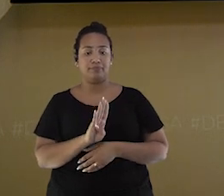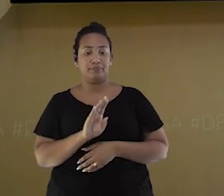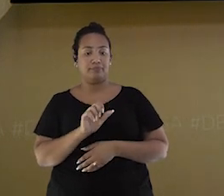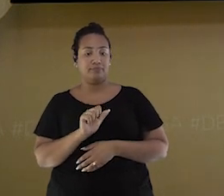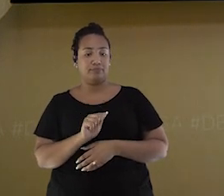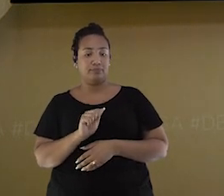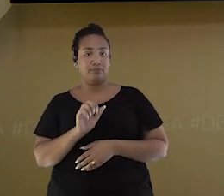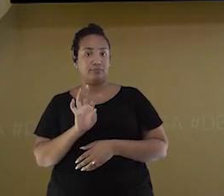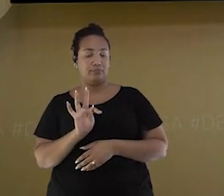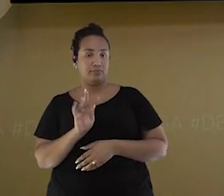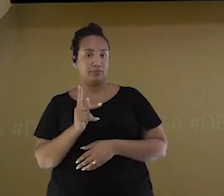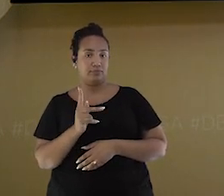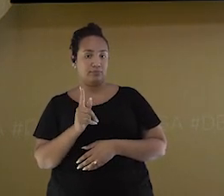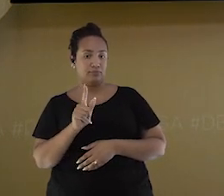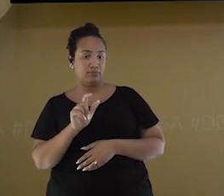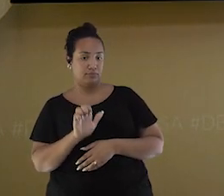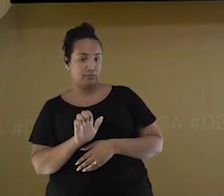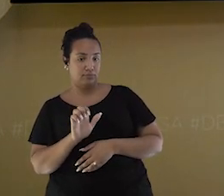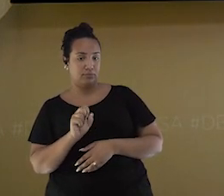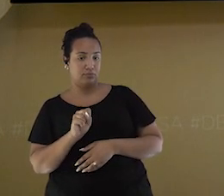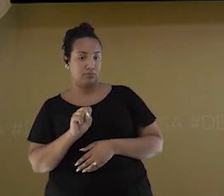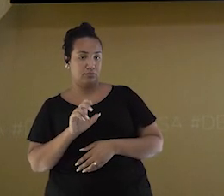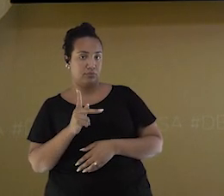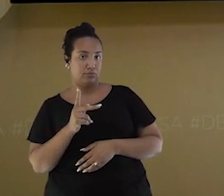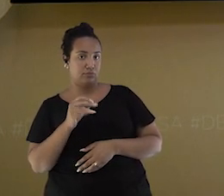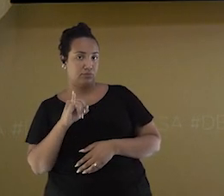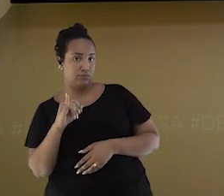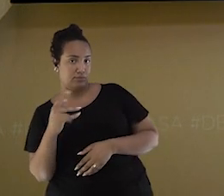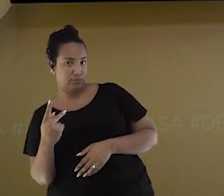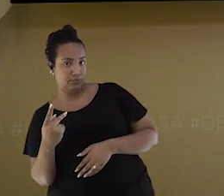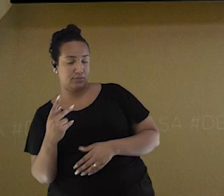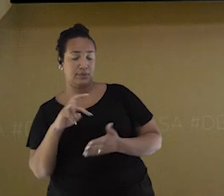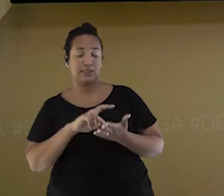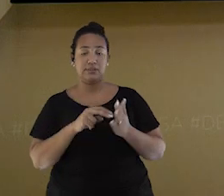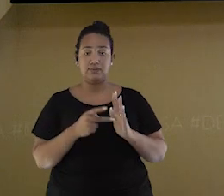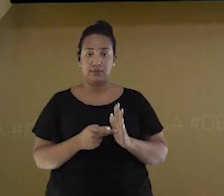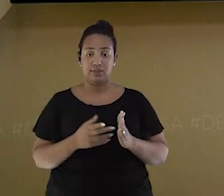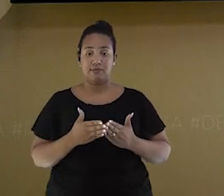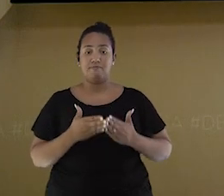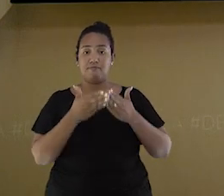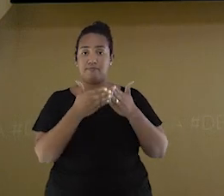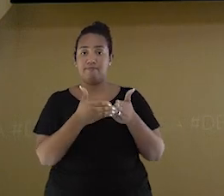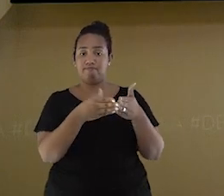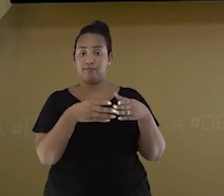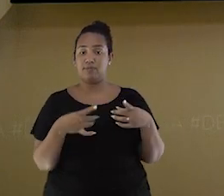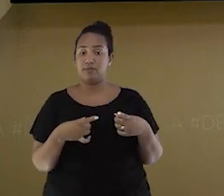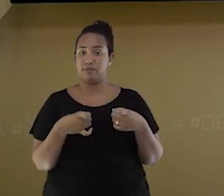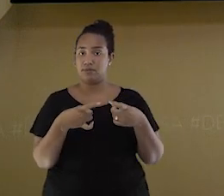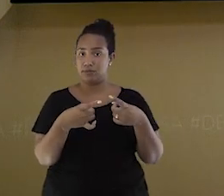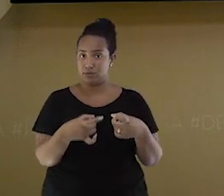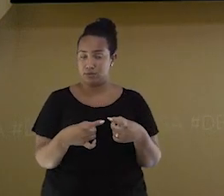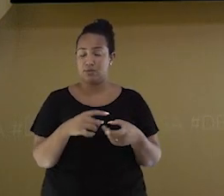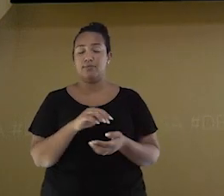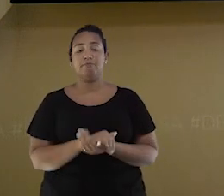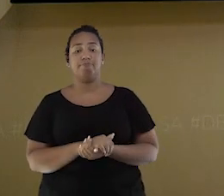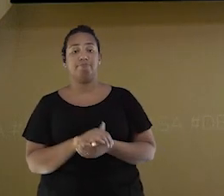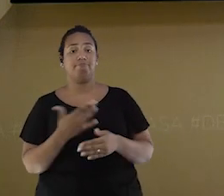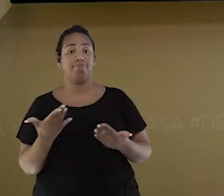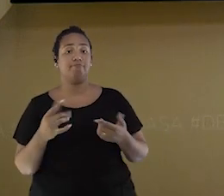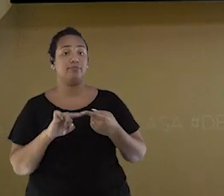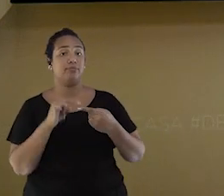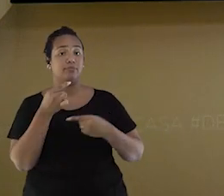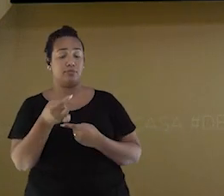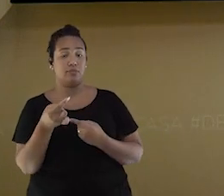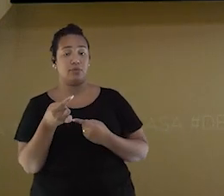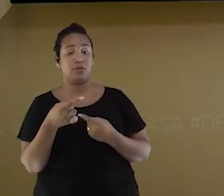significa navio de guerra em português. Alguns anos depois, durante a Guerra Fria, o